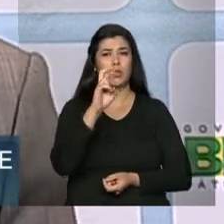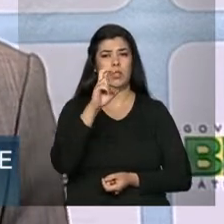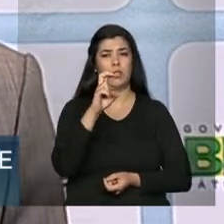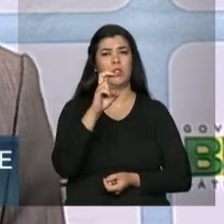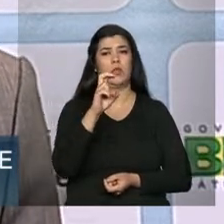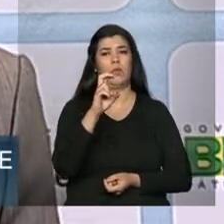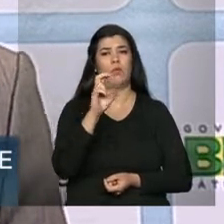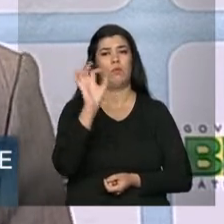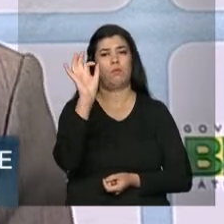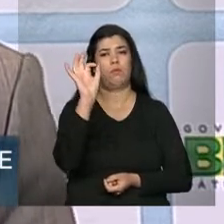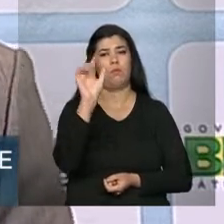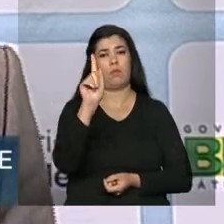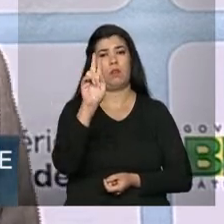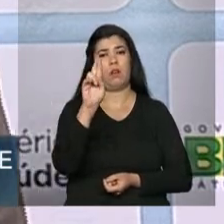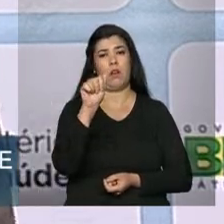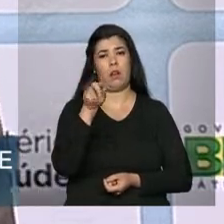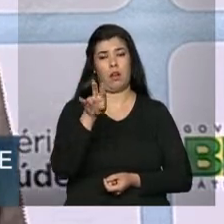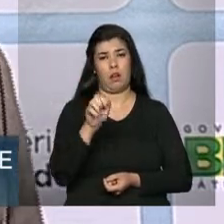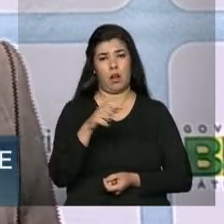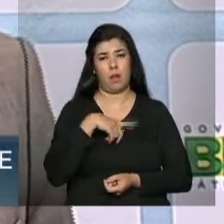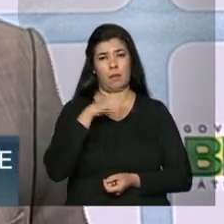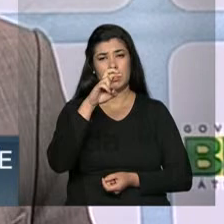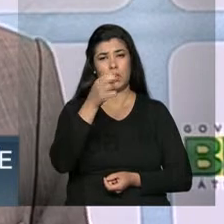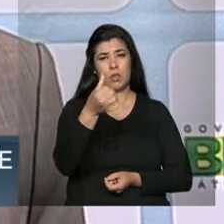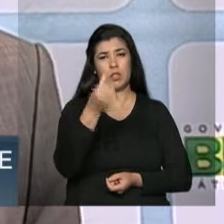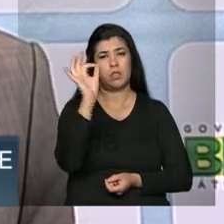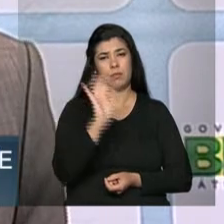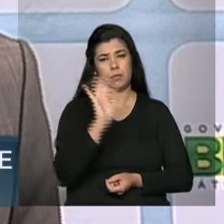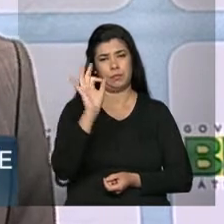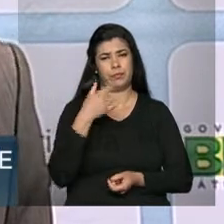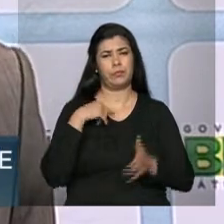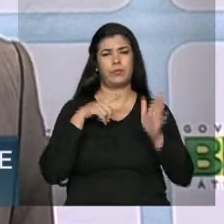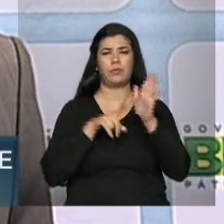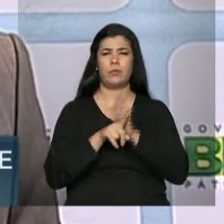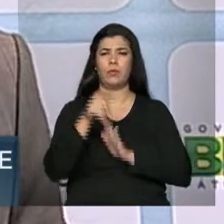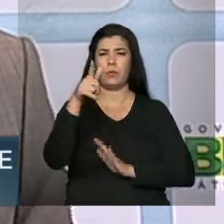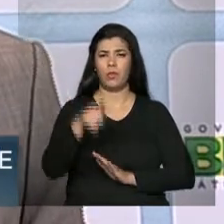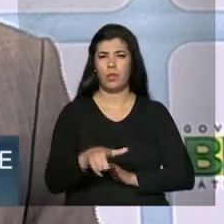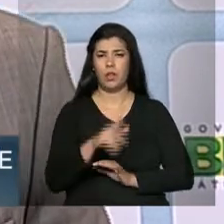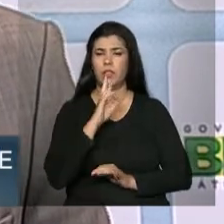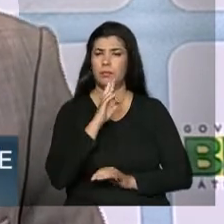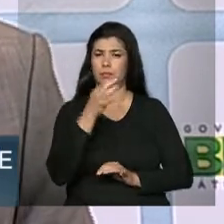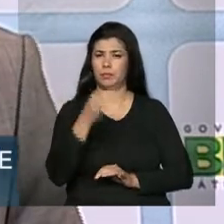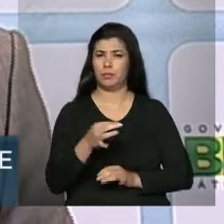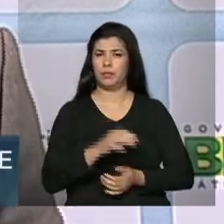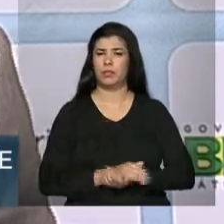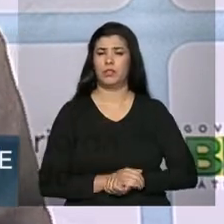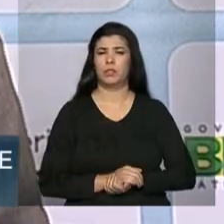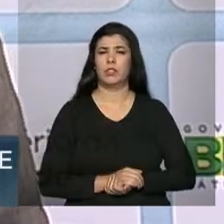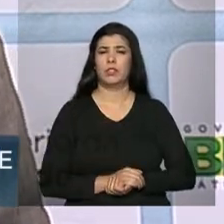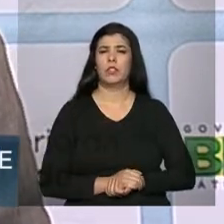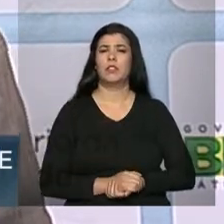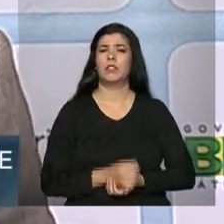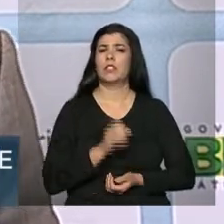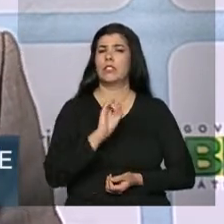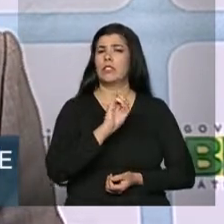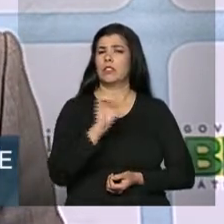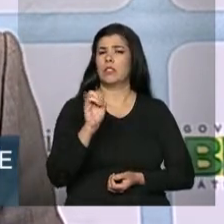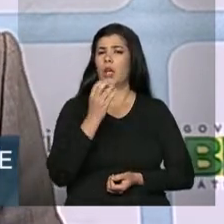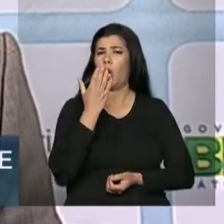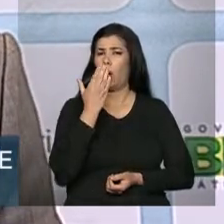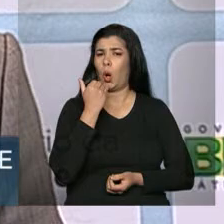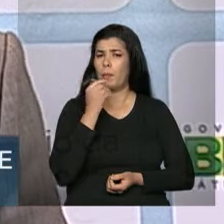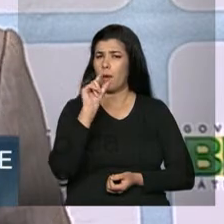de 56%. E só repetir, para ficar bem longinha, uma resposta. Comer menos sal pode